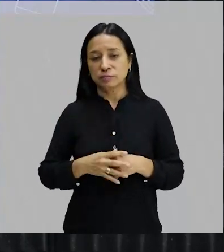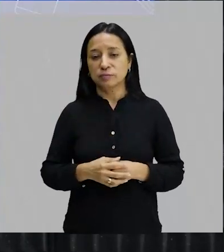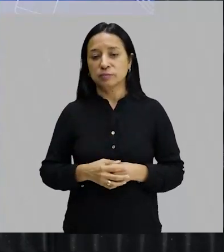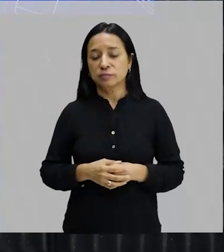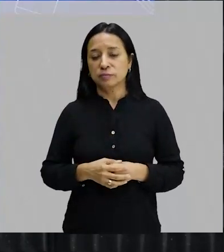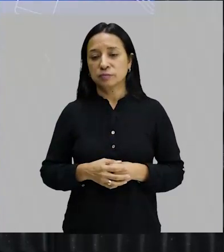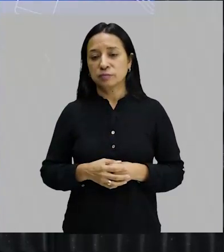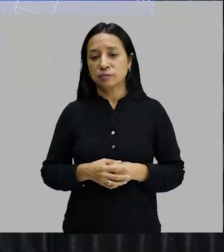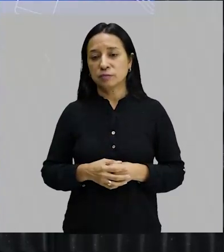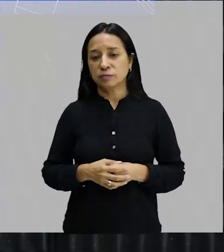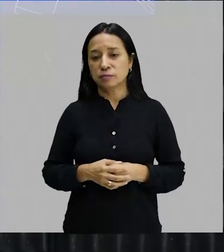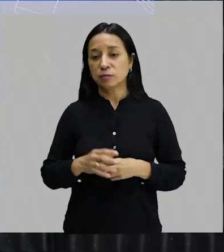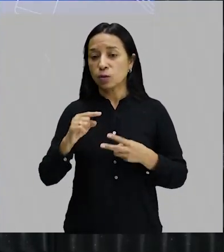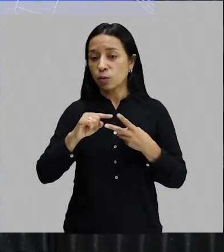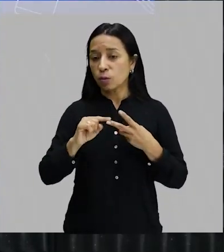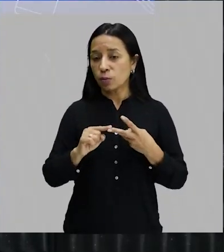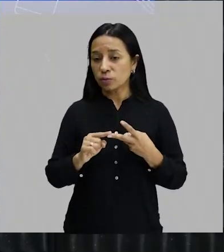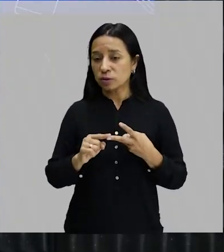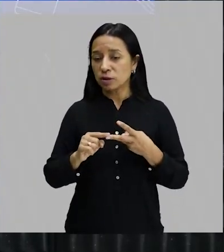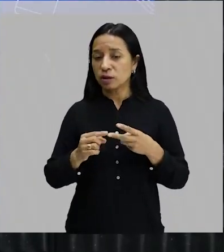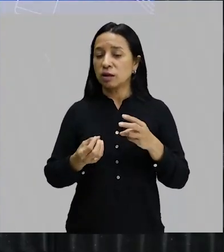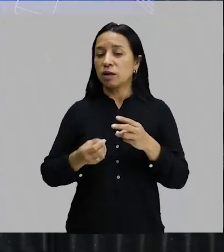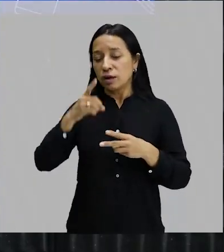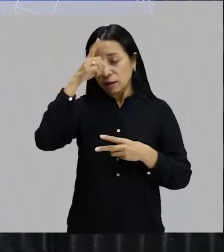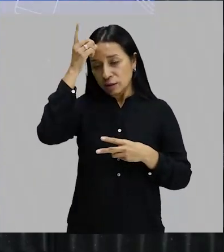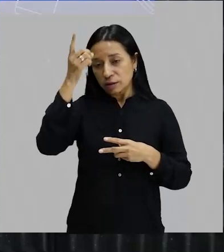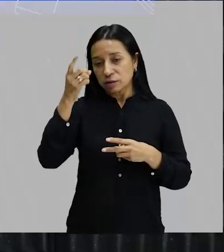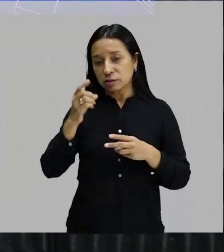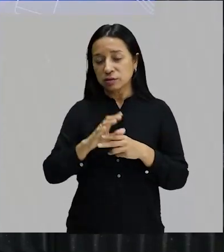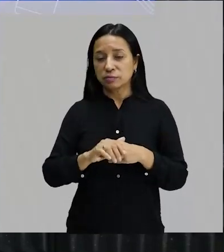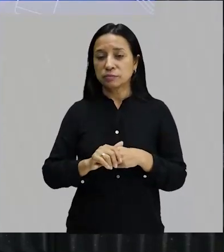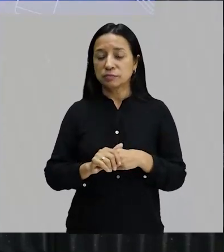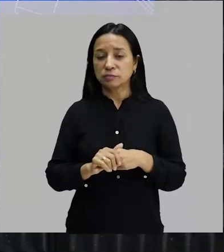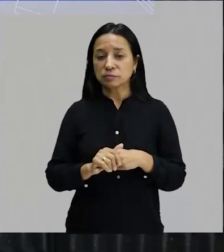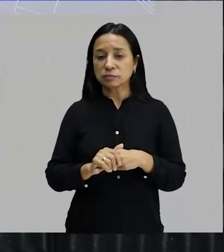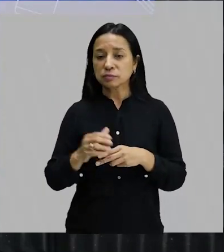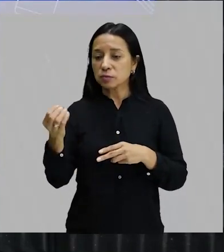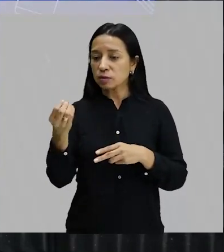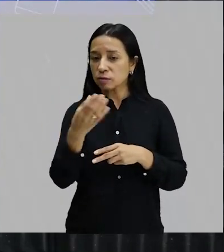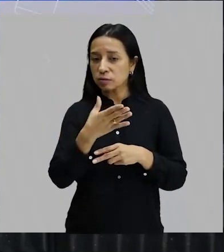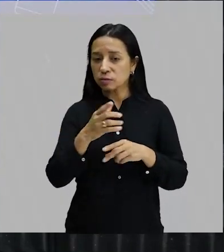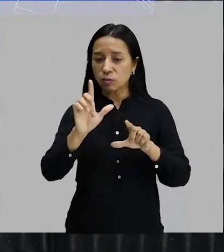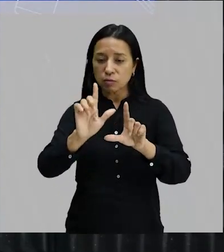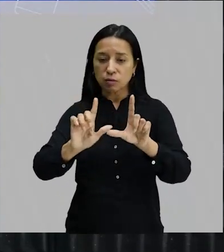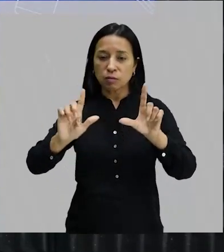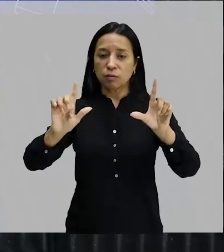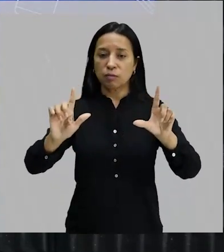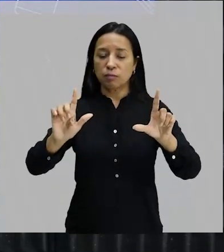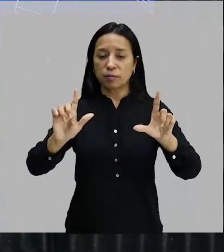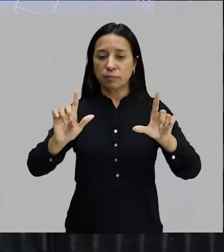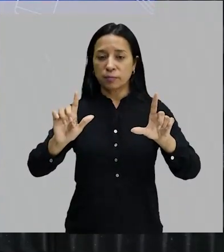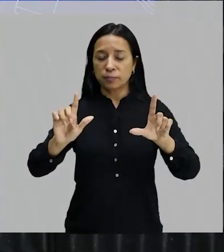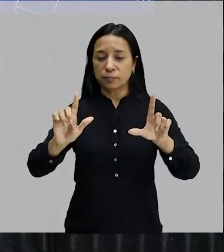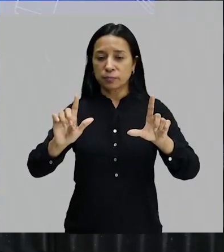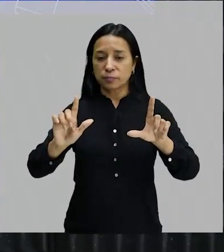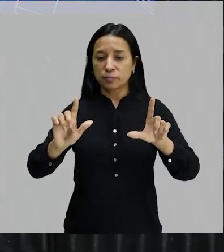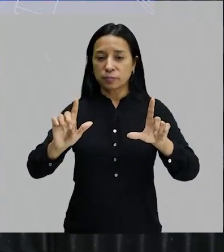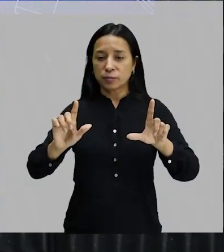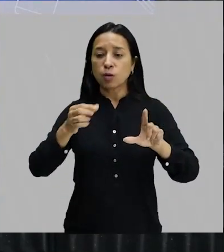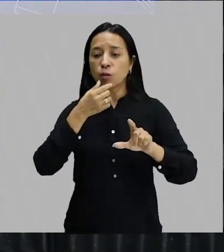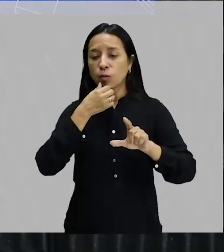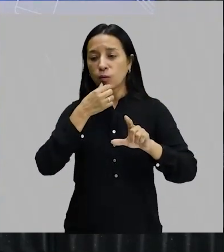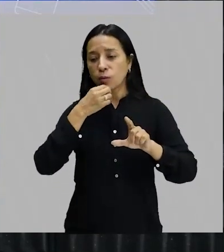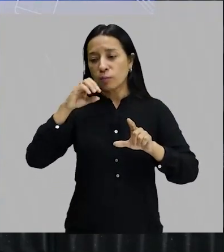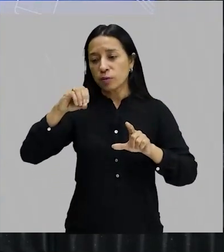É quando ela cria a obra do Abapuru, aquele do Pesão. O Oswald de Andrade cria o